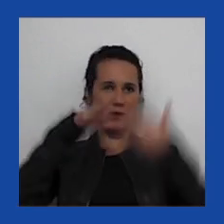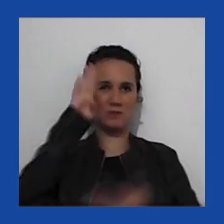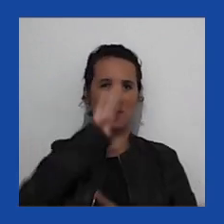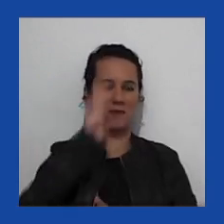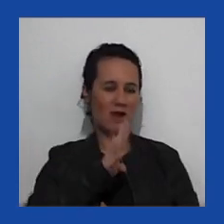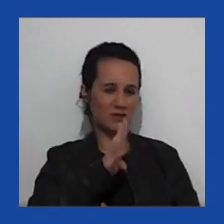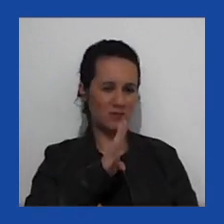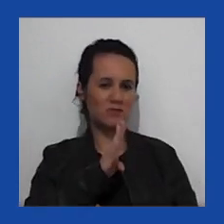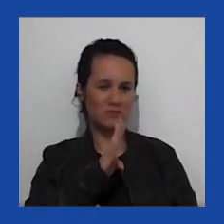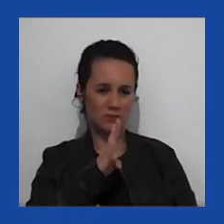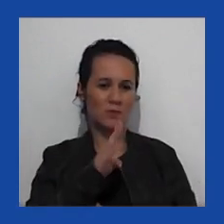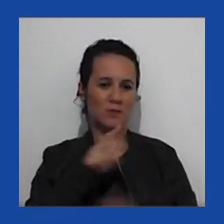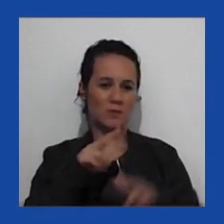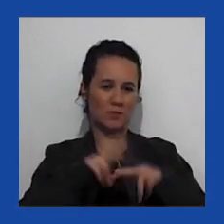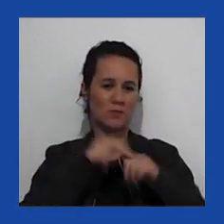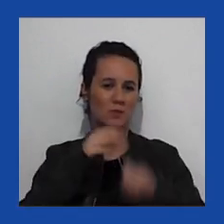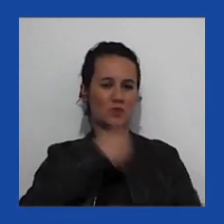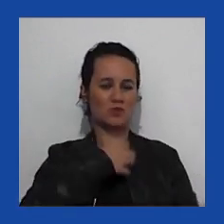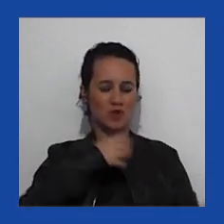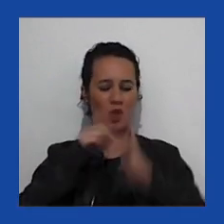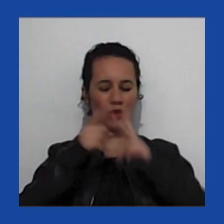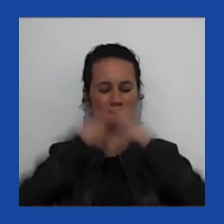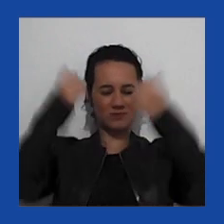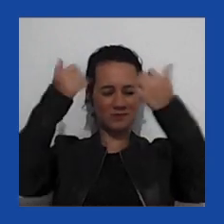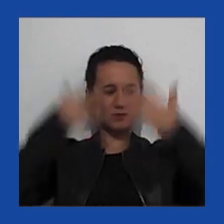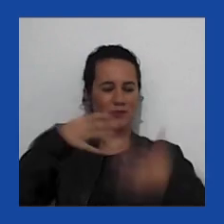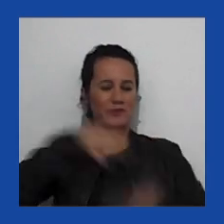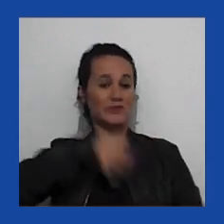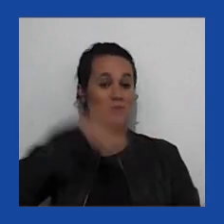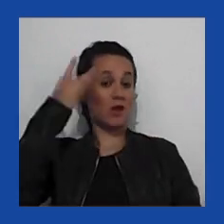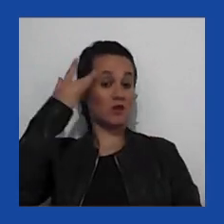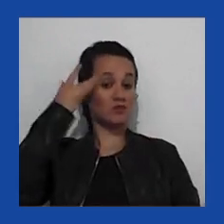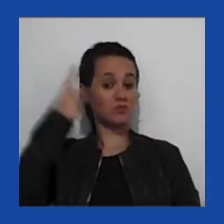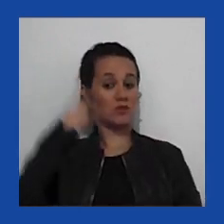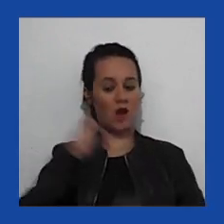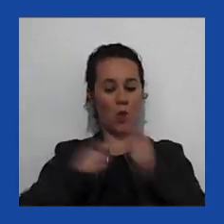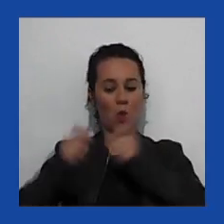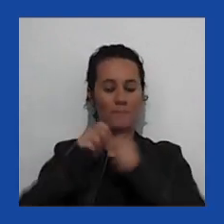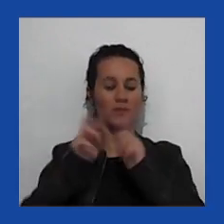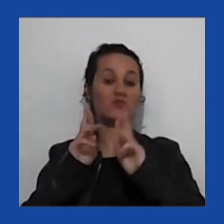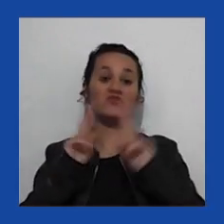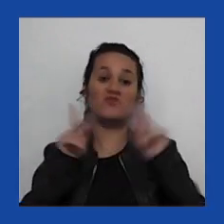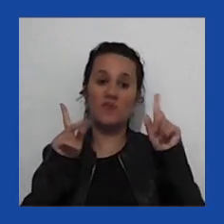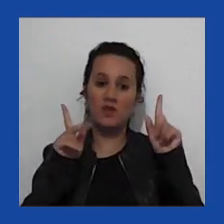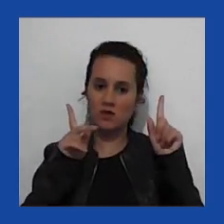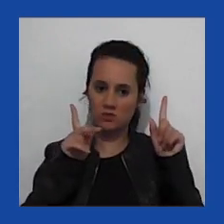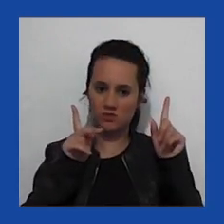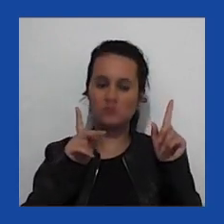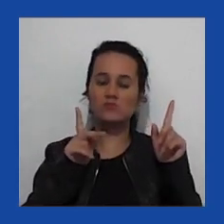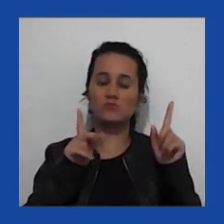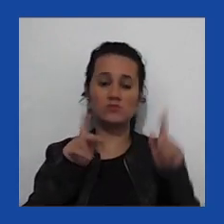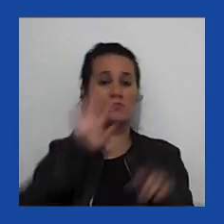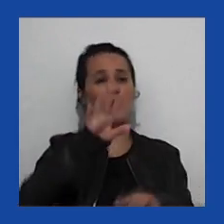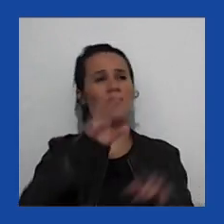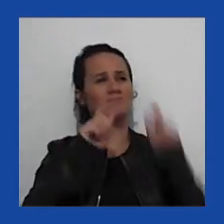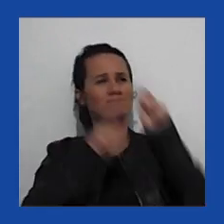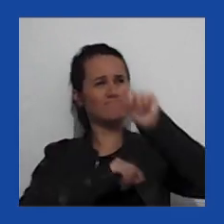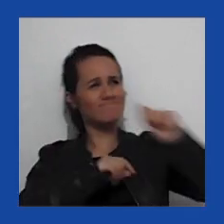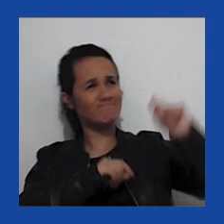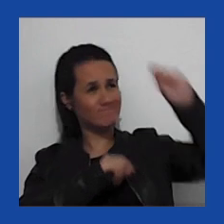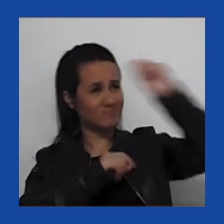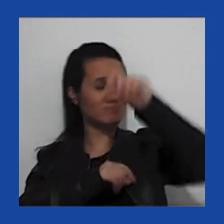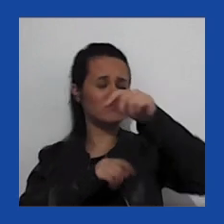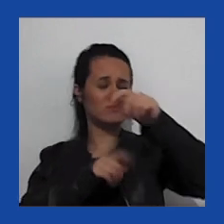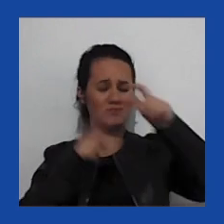causa da configuração do governo, a atitude na economia é diferente no Brasil, mas muitos populistas autoritários